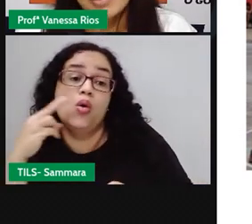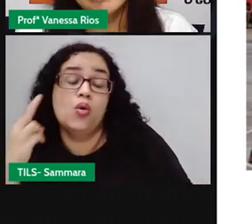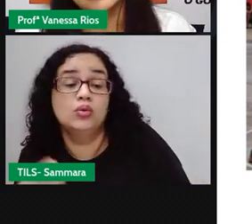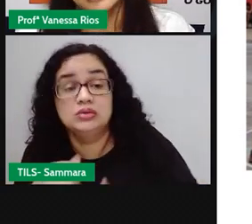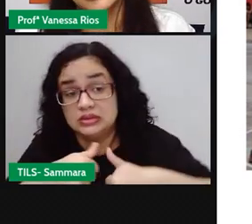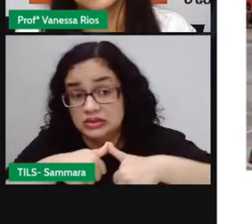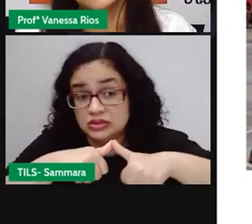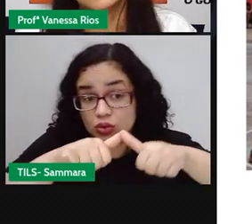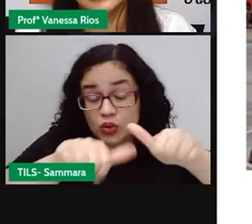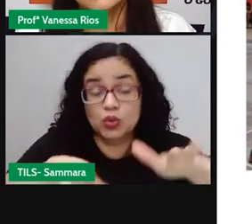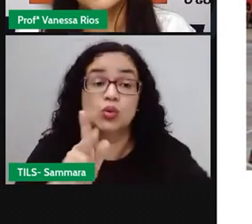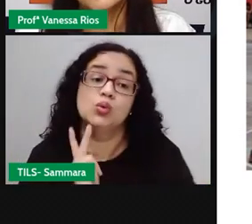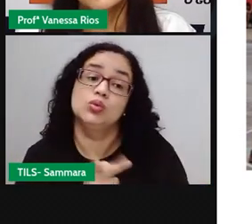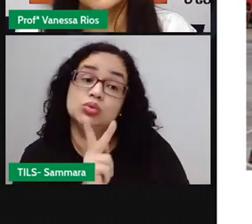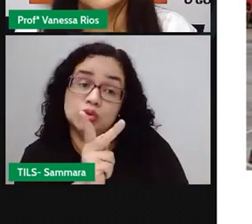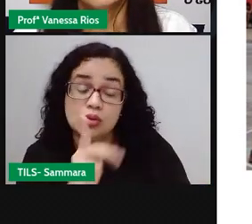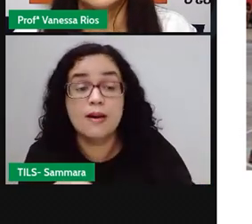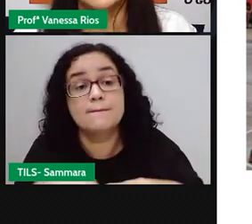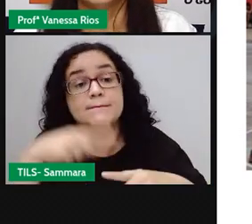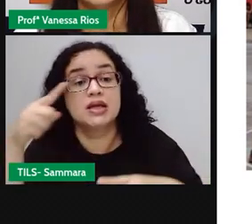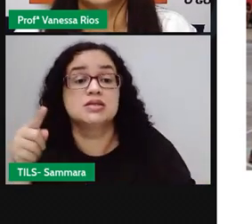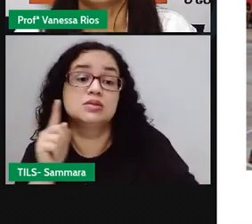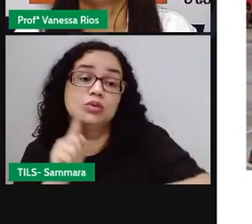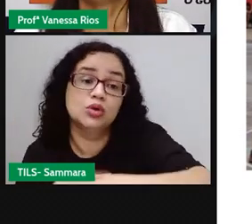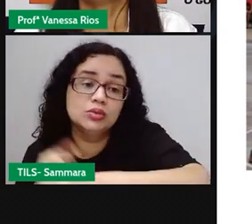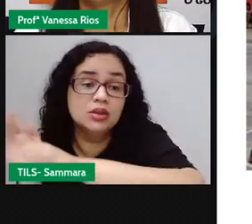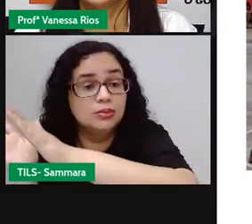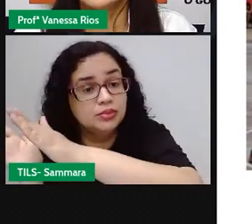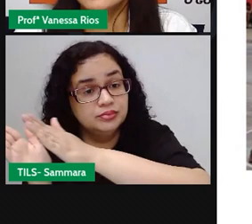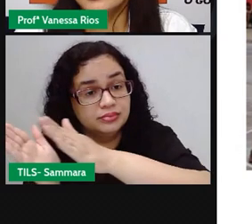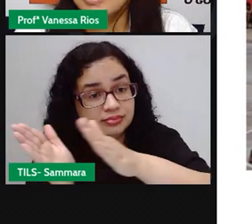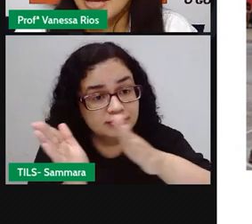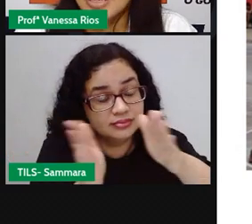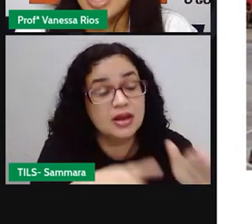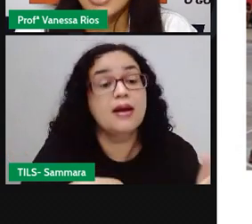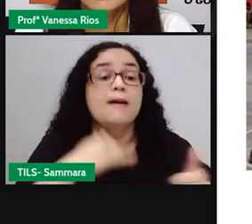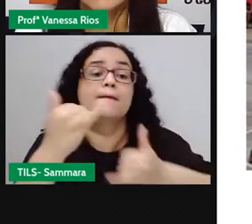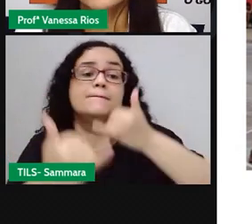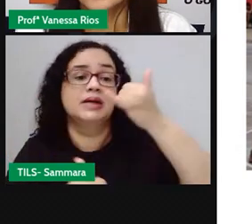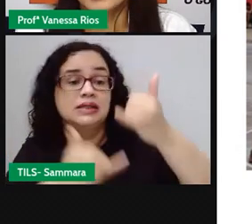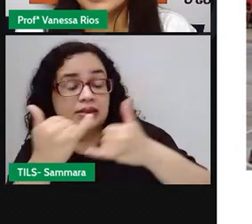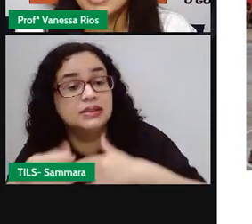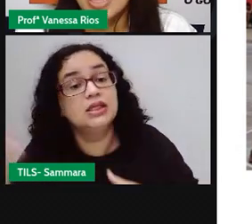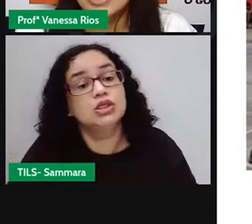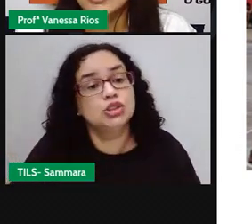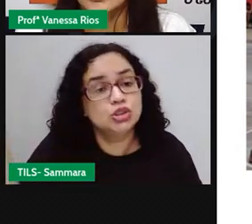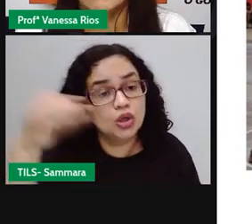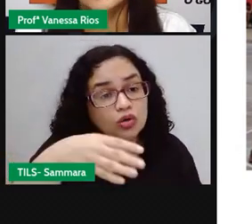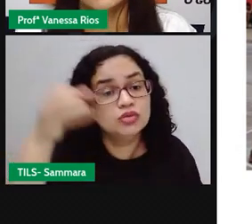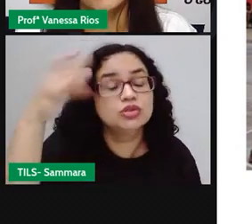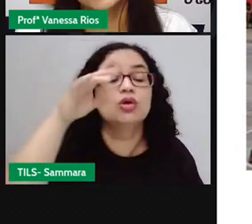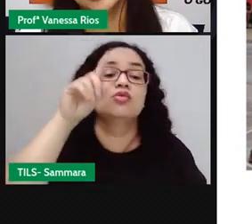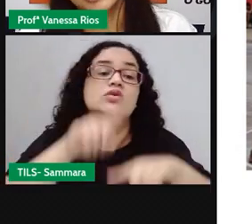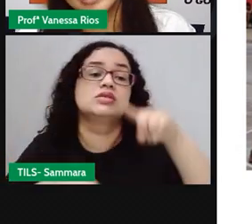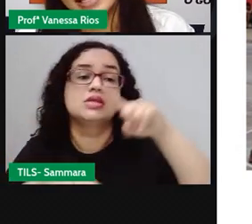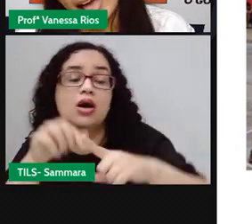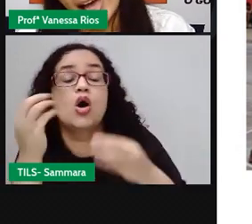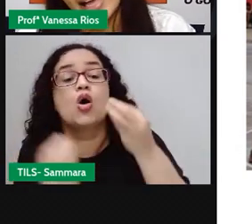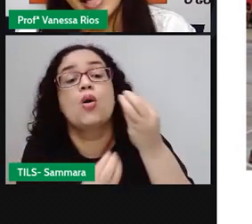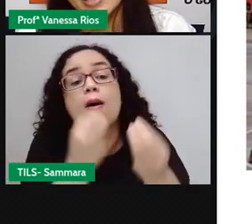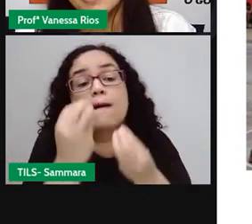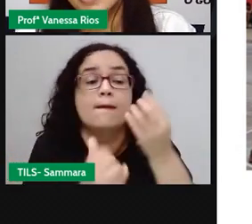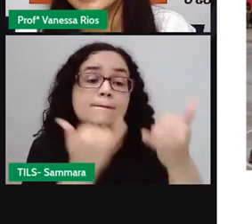mesmo com a passagem do tempo. Brincadeiras vão surgindo também, né? Novos brinquedos, novas formas de